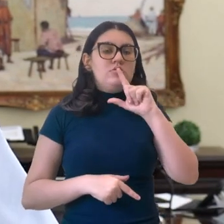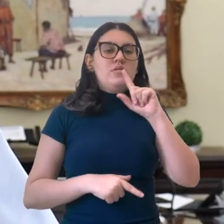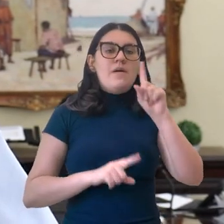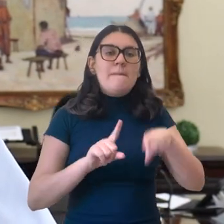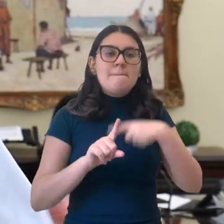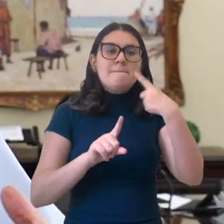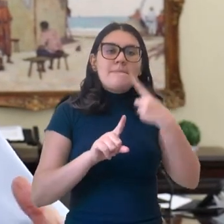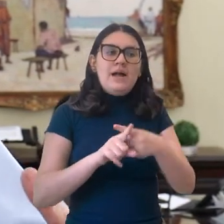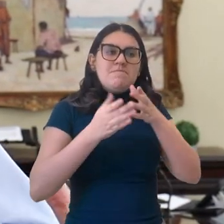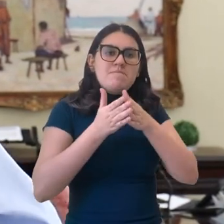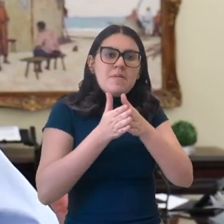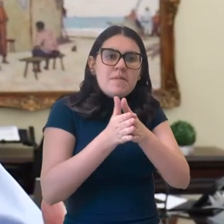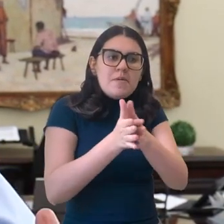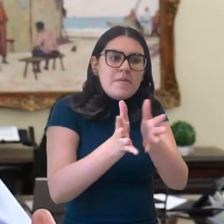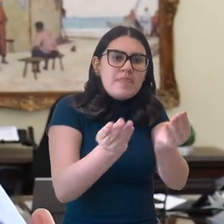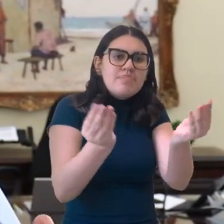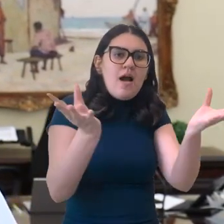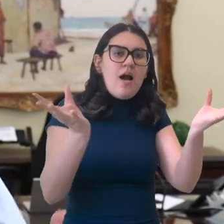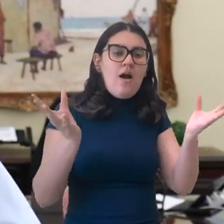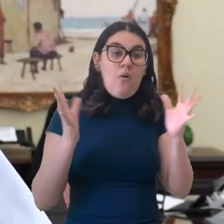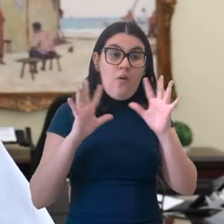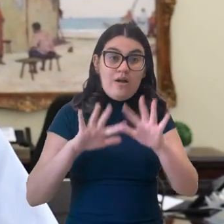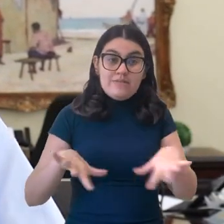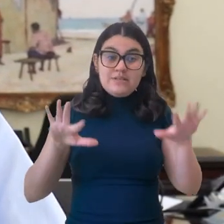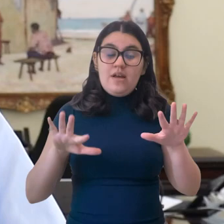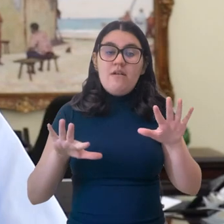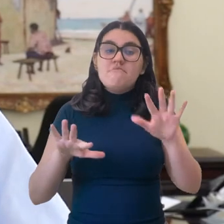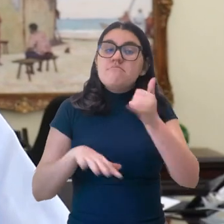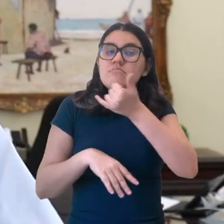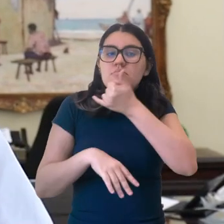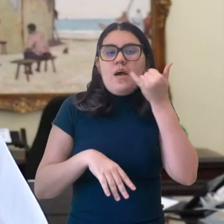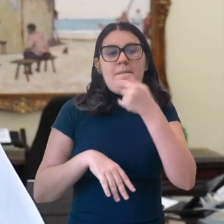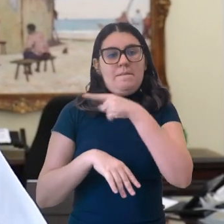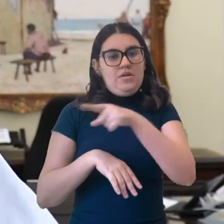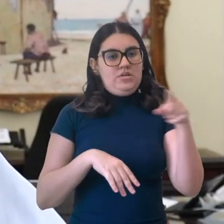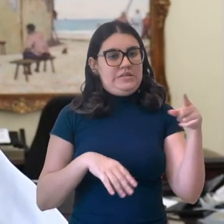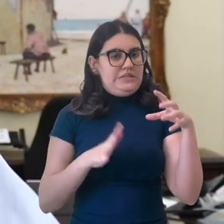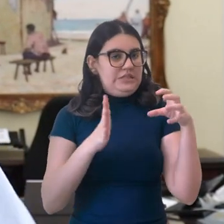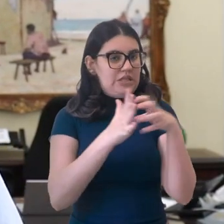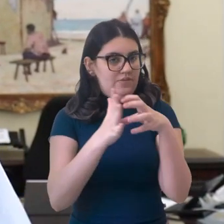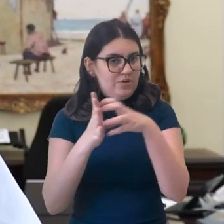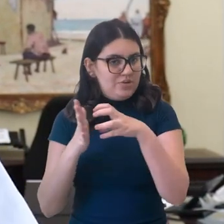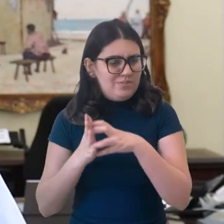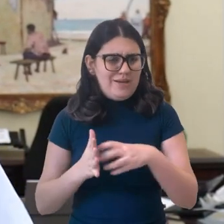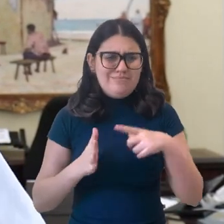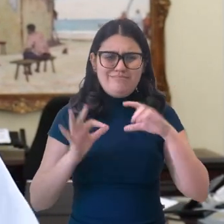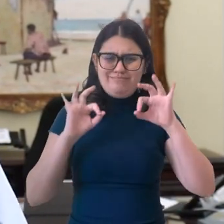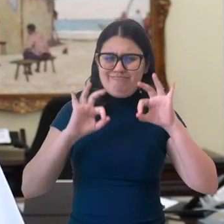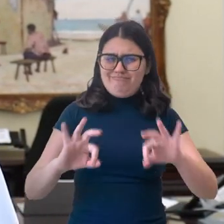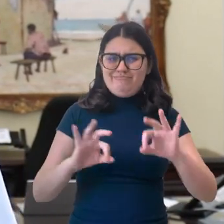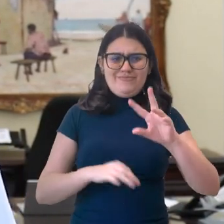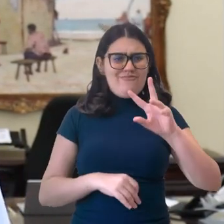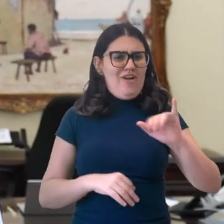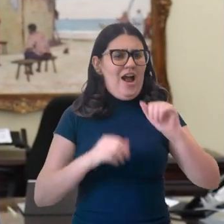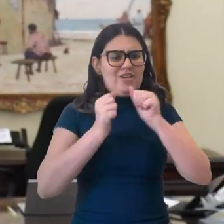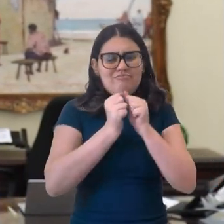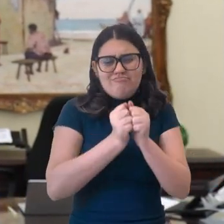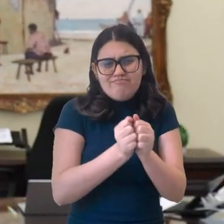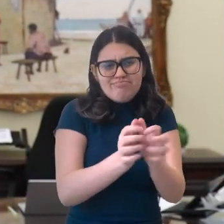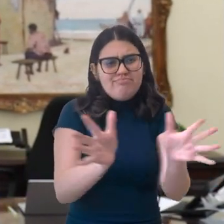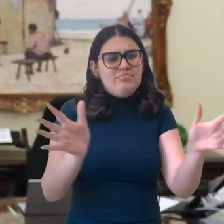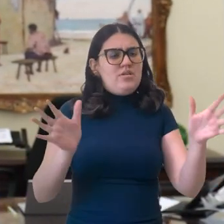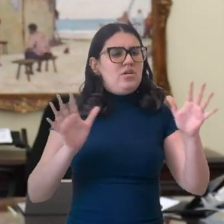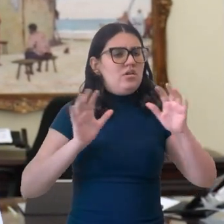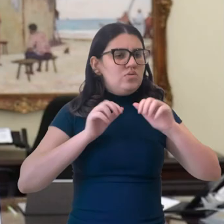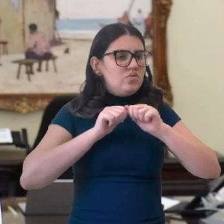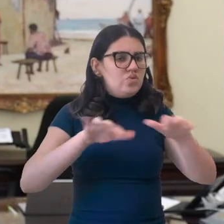conquista e a ampliação dessa conquista vai depender exclusivamente dos nossos servidores. E eu estou certo que